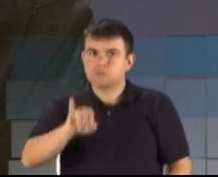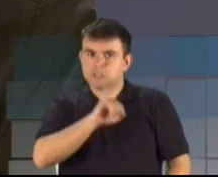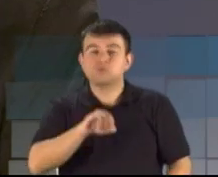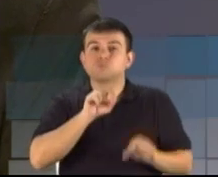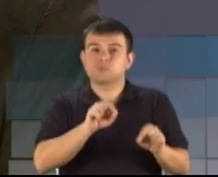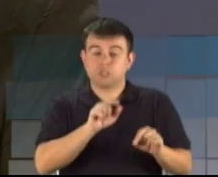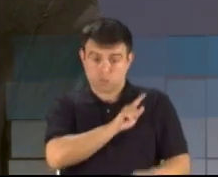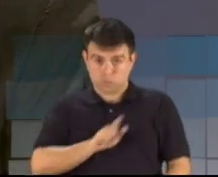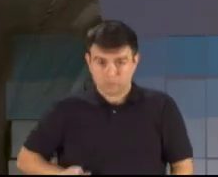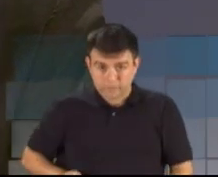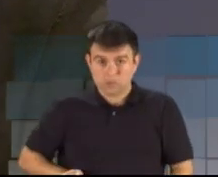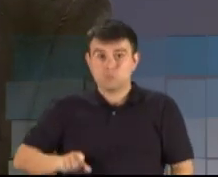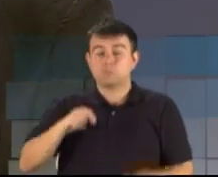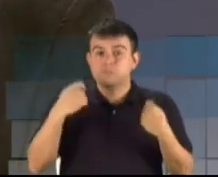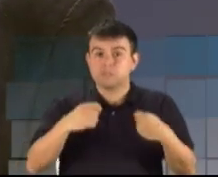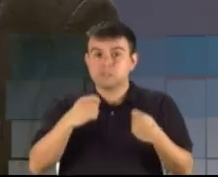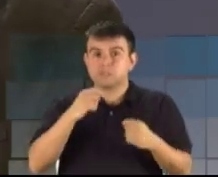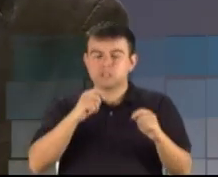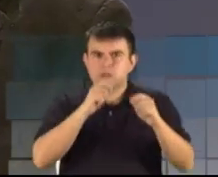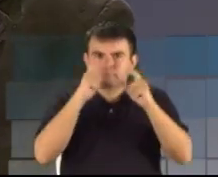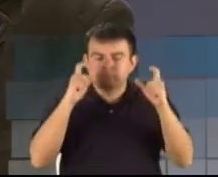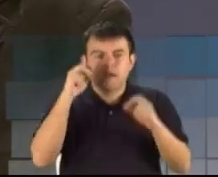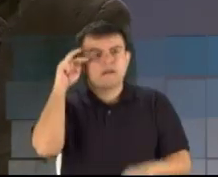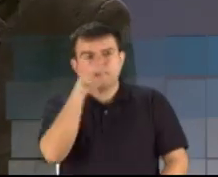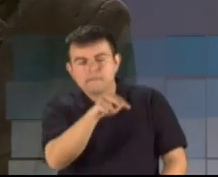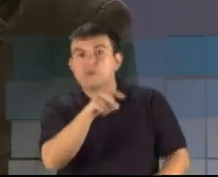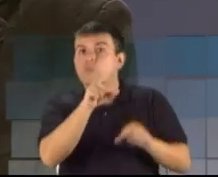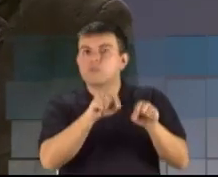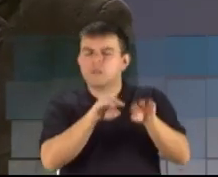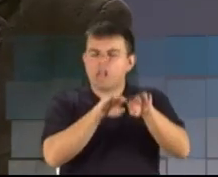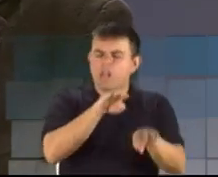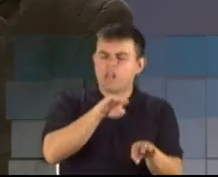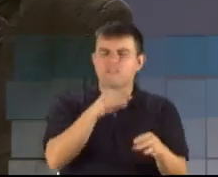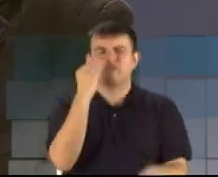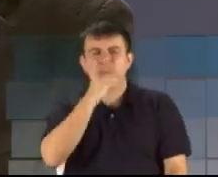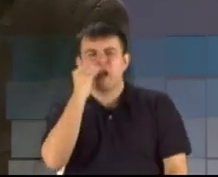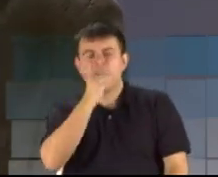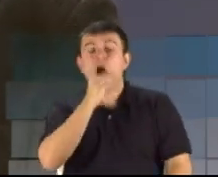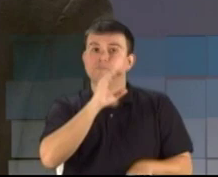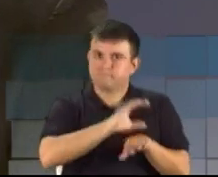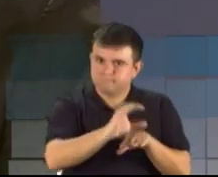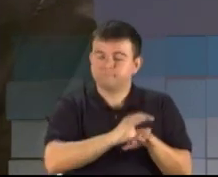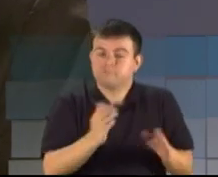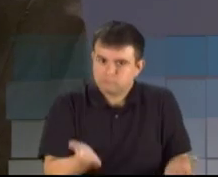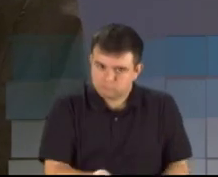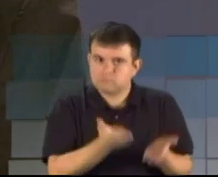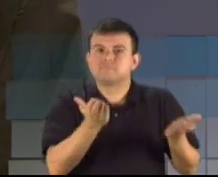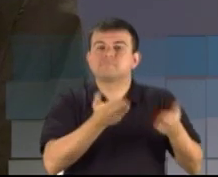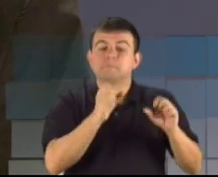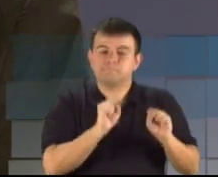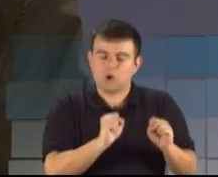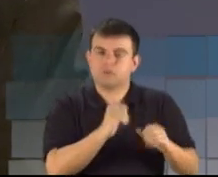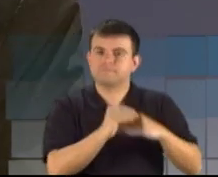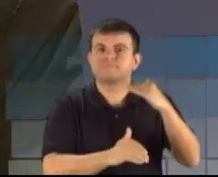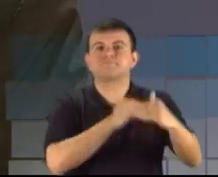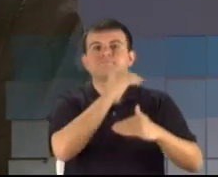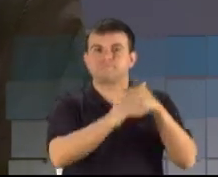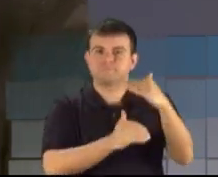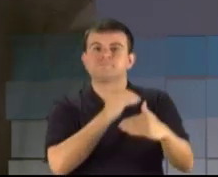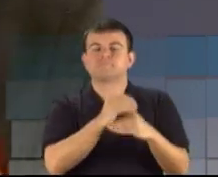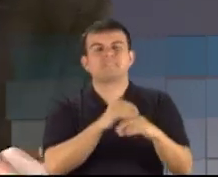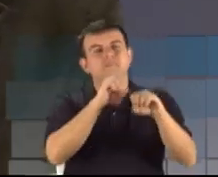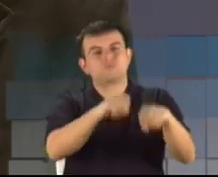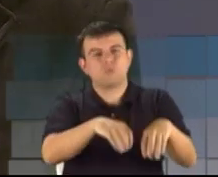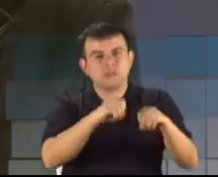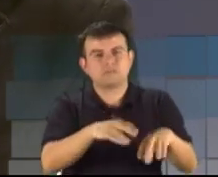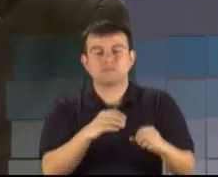o governo tem que olhar para aquelas regiões mais deprimidas do estado, para que possa desenvolver-se, através da educação,